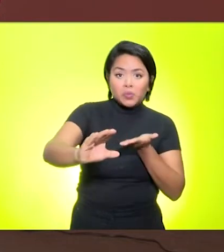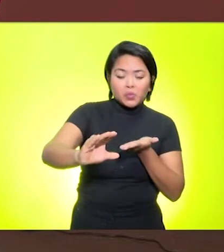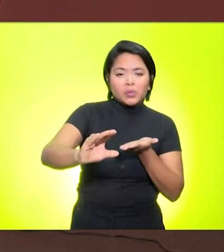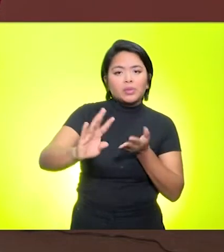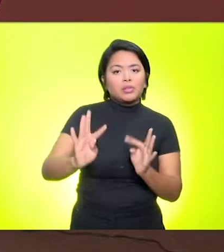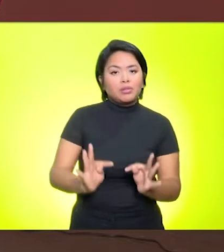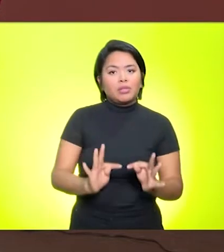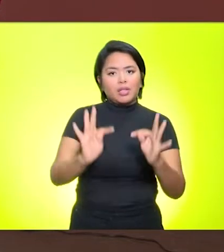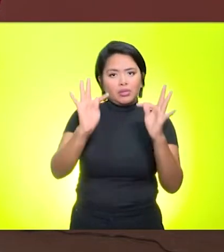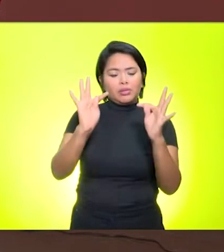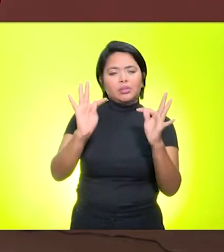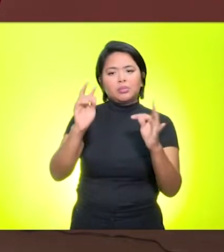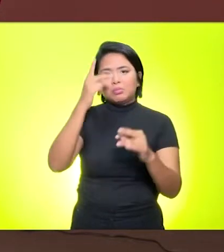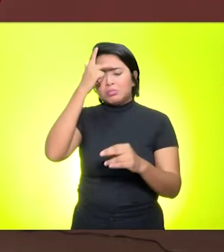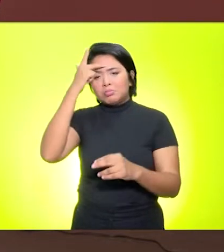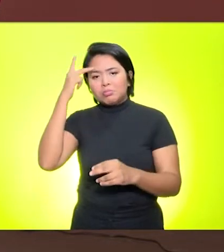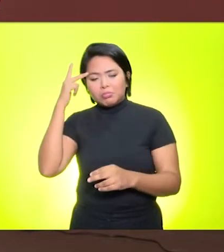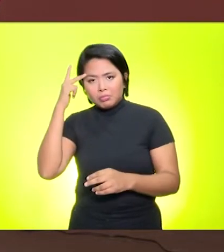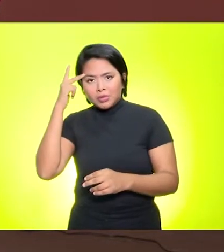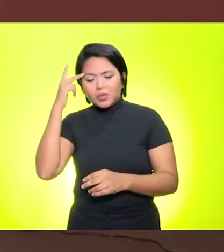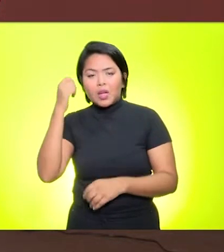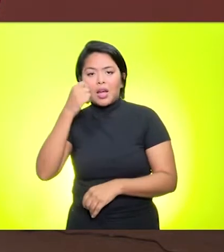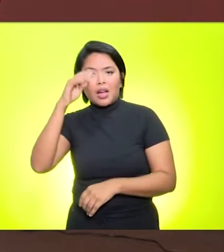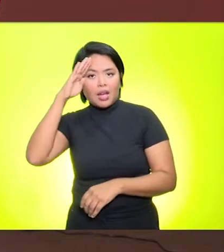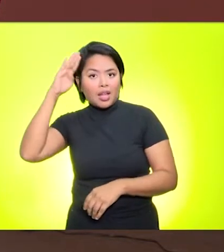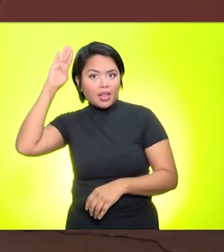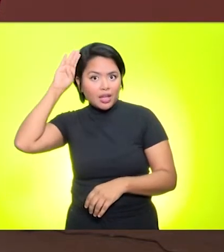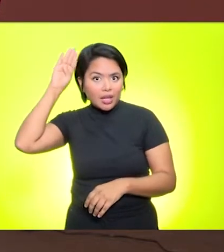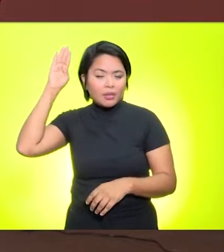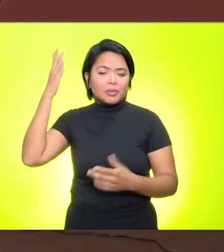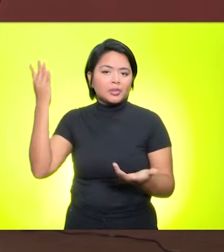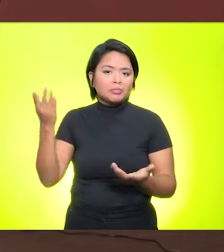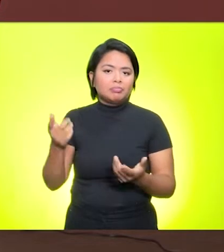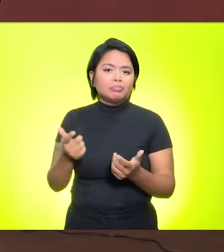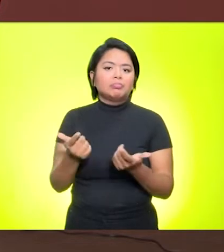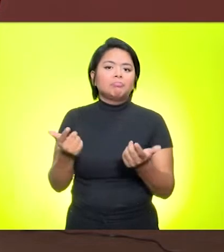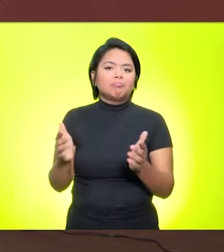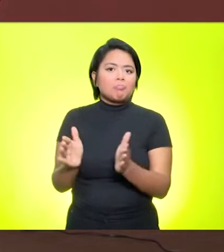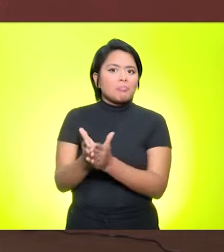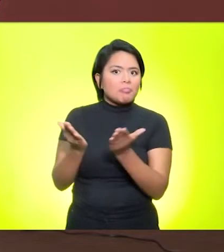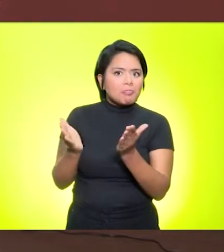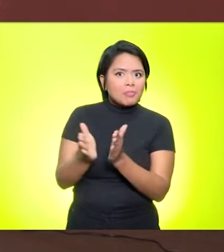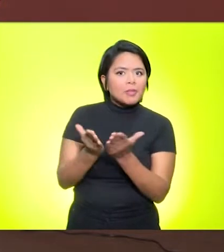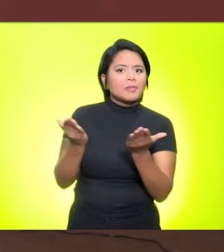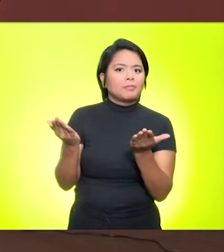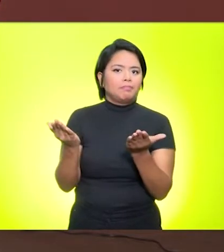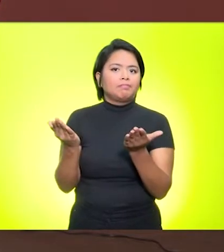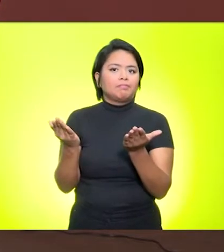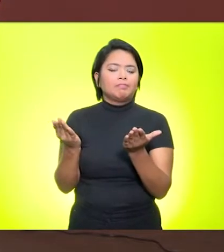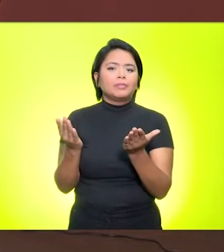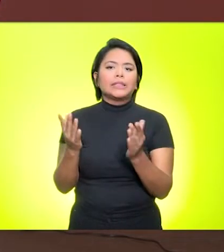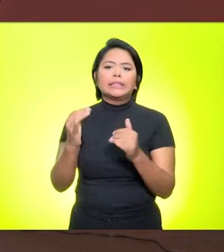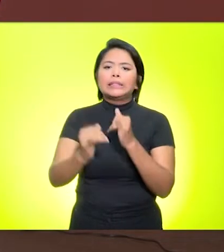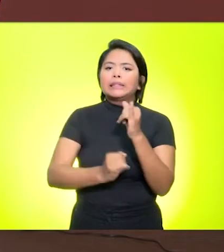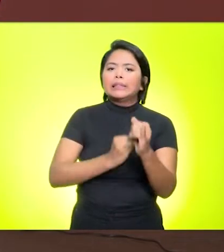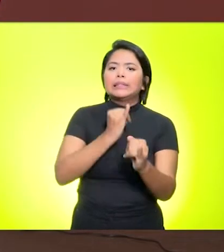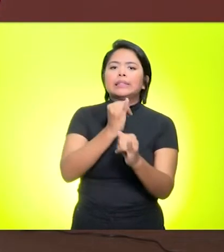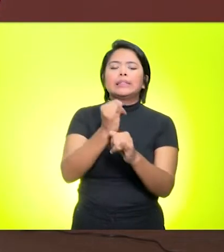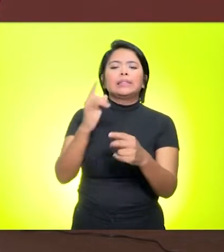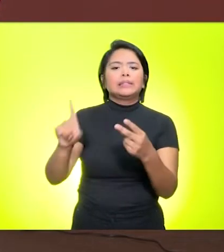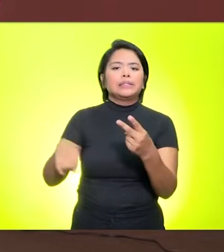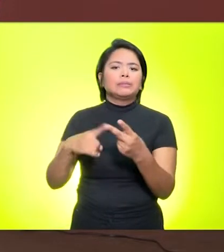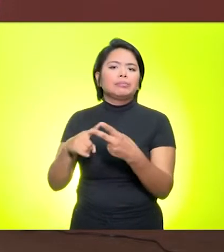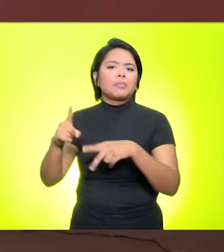os alunos com vulnerabilidade social, o acesso à internet, como o professor João comentou, o acesso a